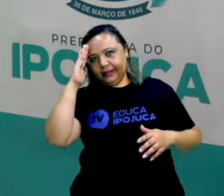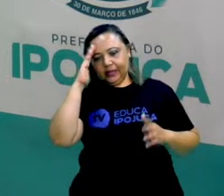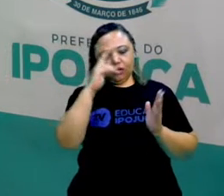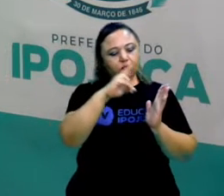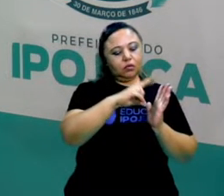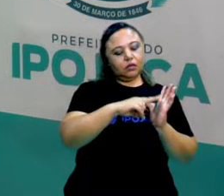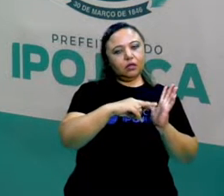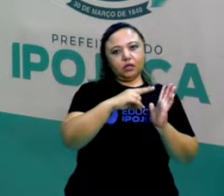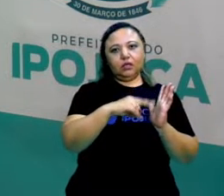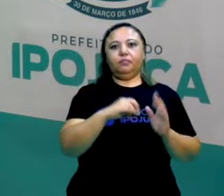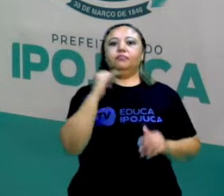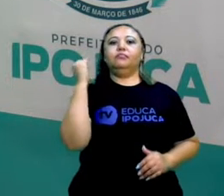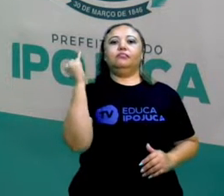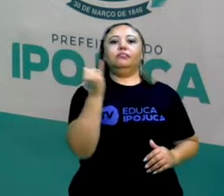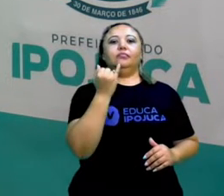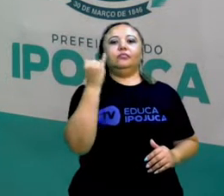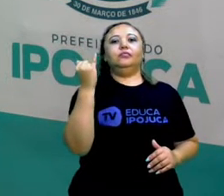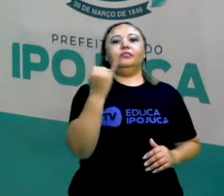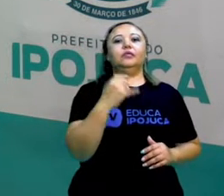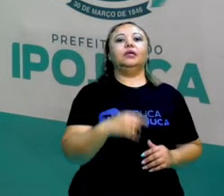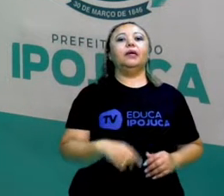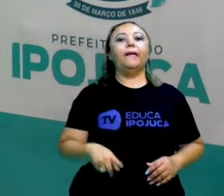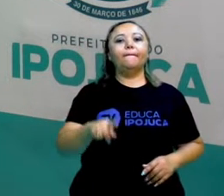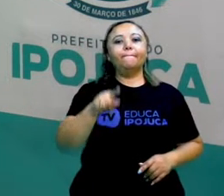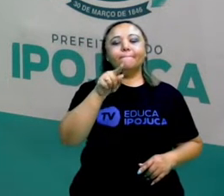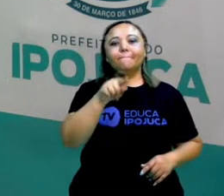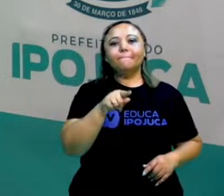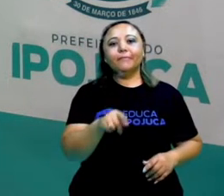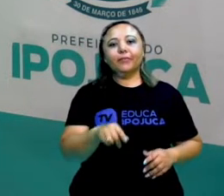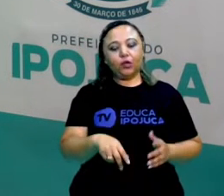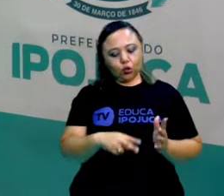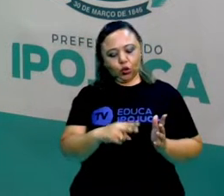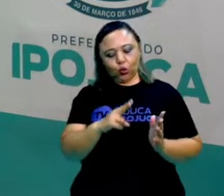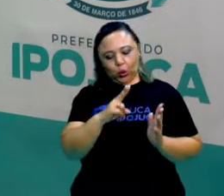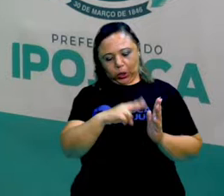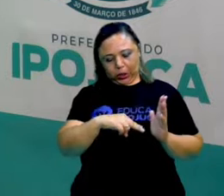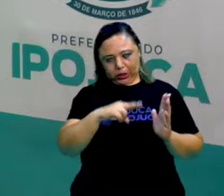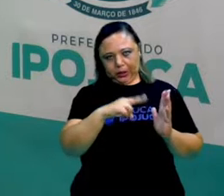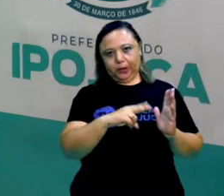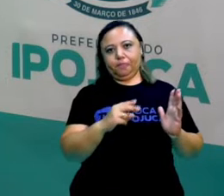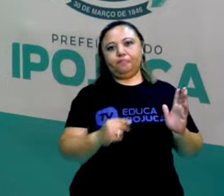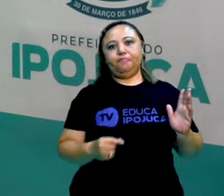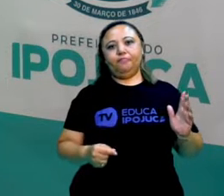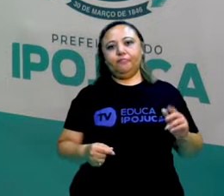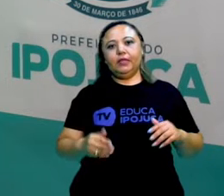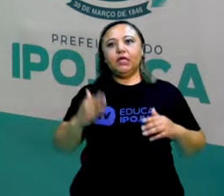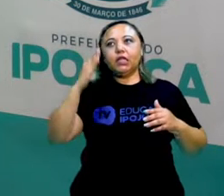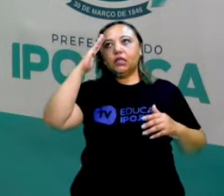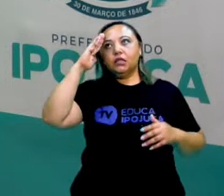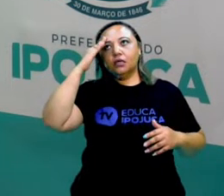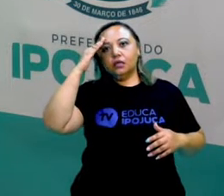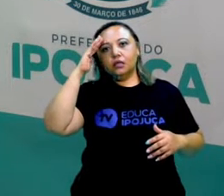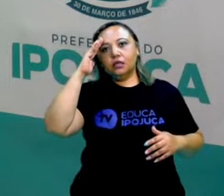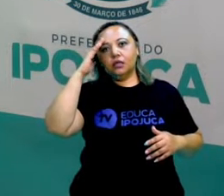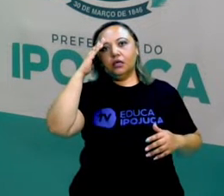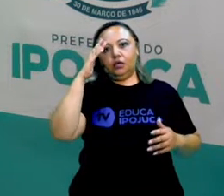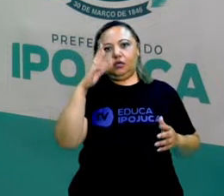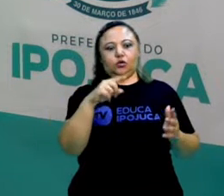lendo? É muito importante a gente, quando a gente está lendo, a gente compreender